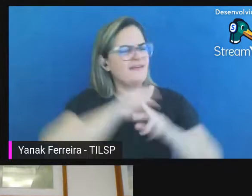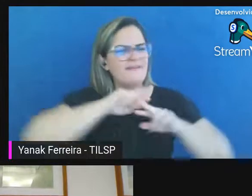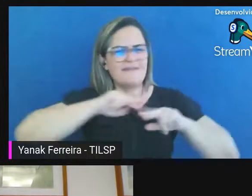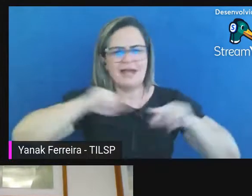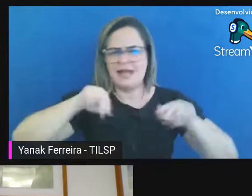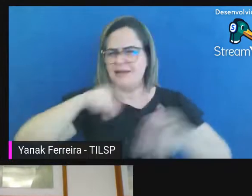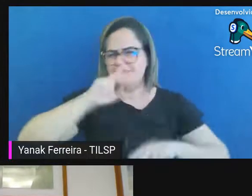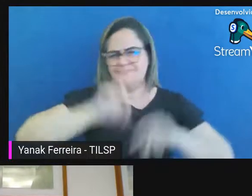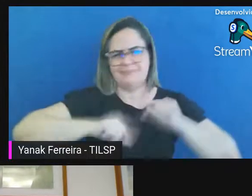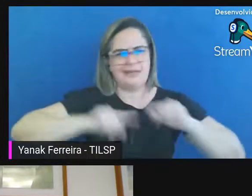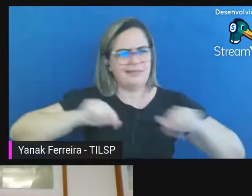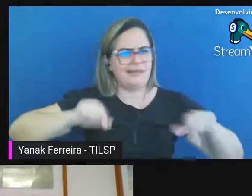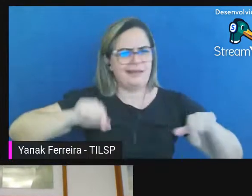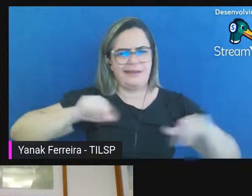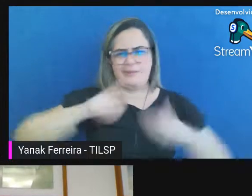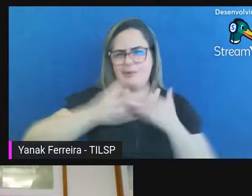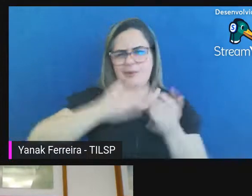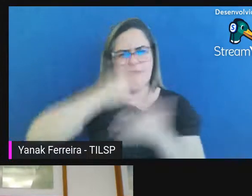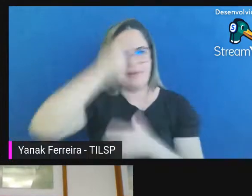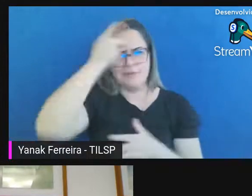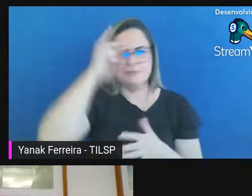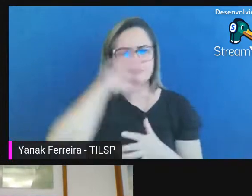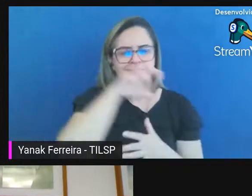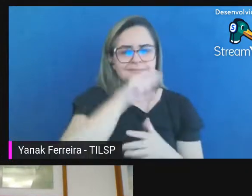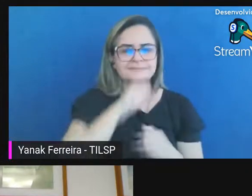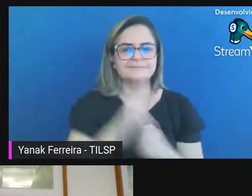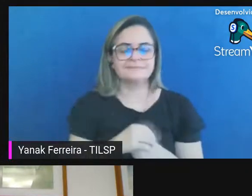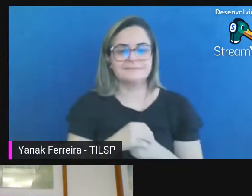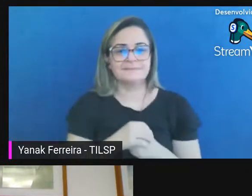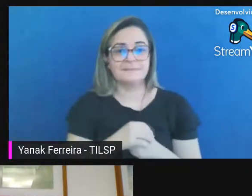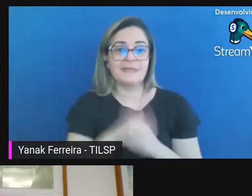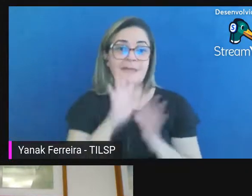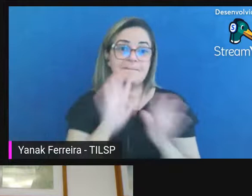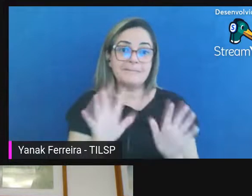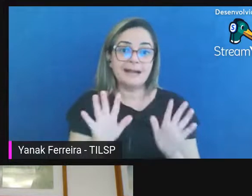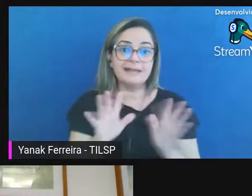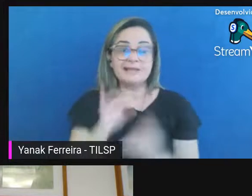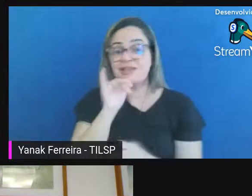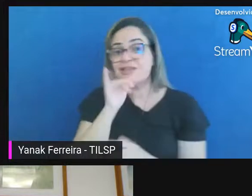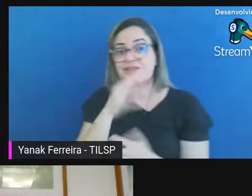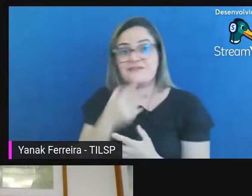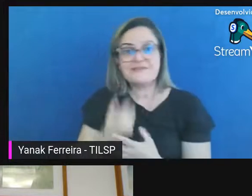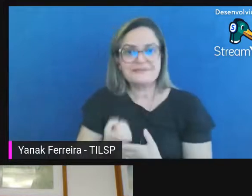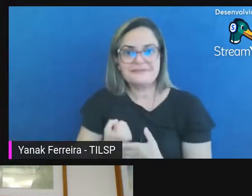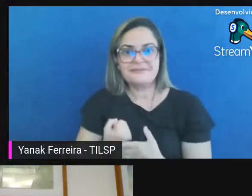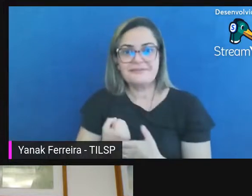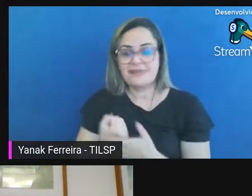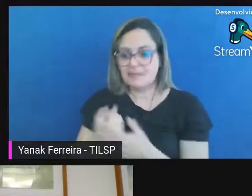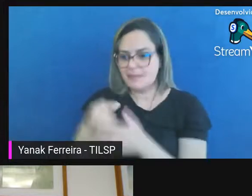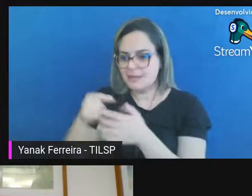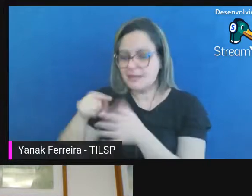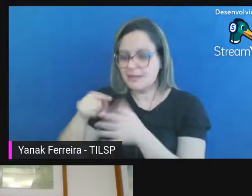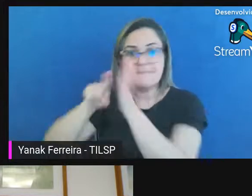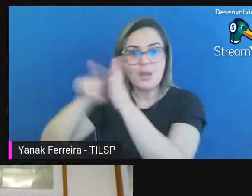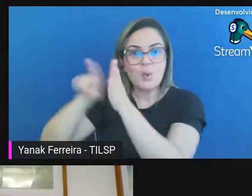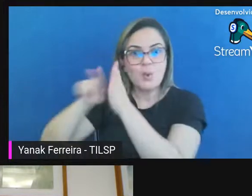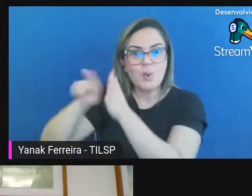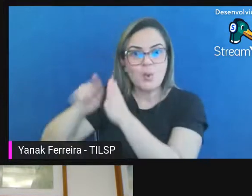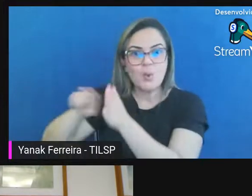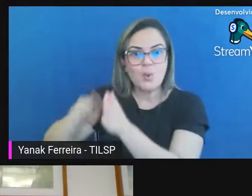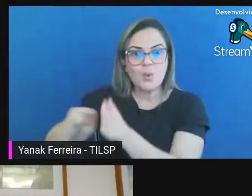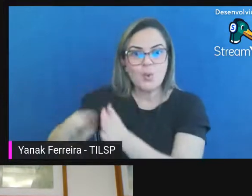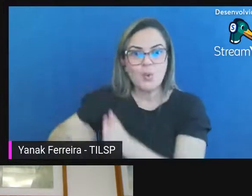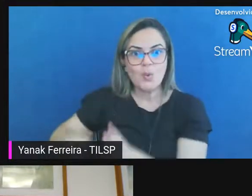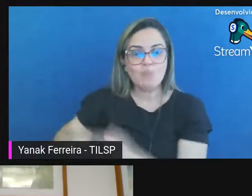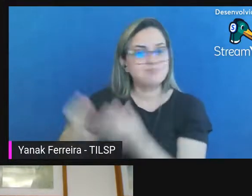todos consultarem infelizmente não vou conseguir trabalhar todas as questões mas selecionei aqui quatro